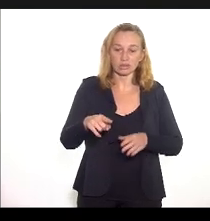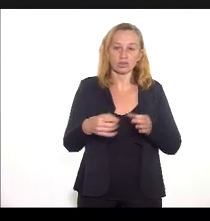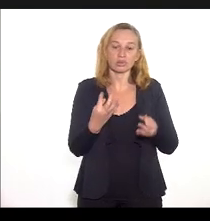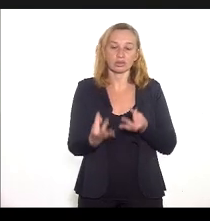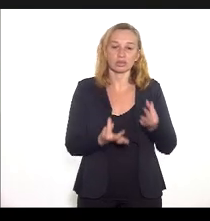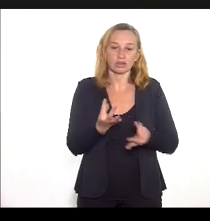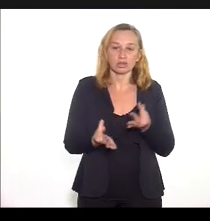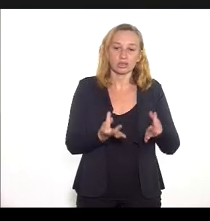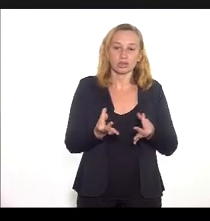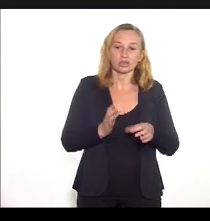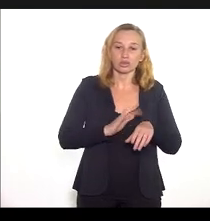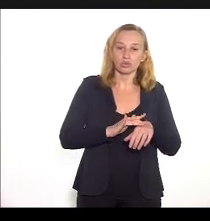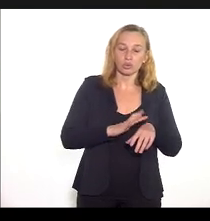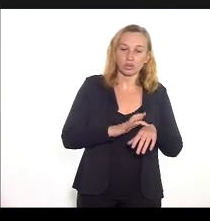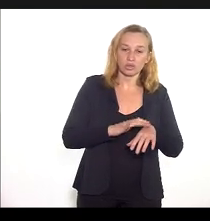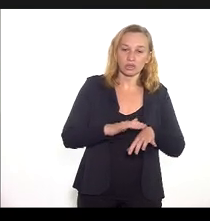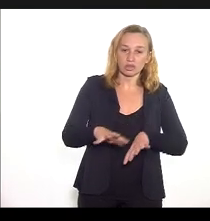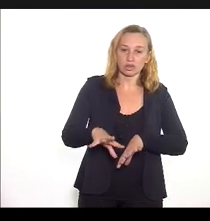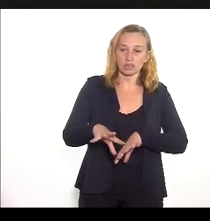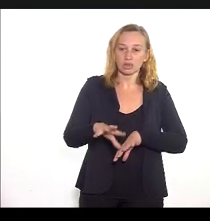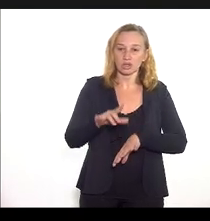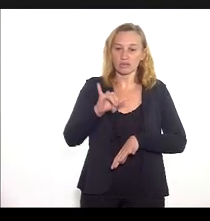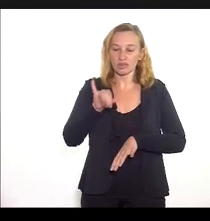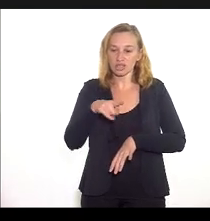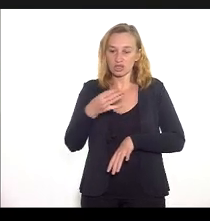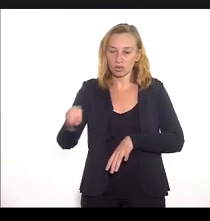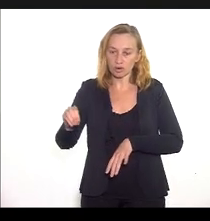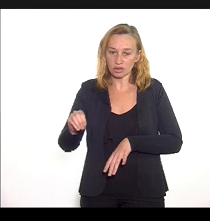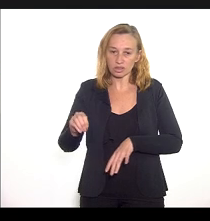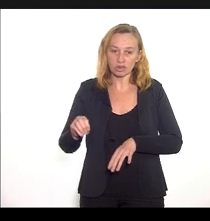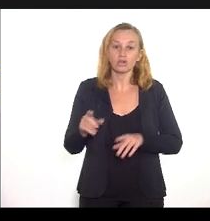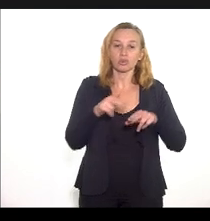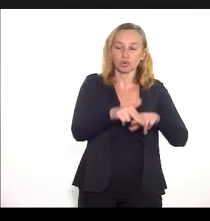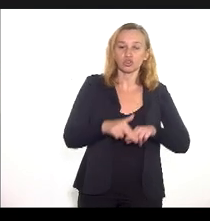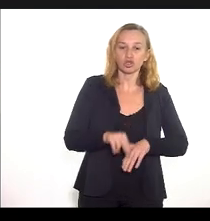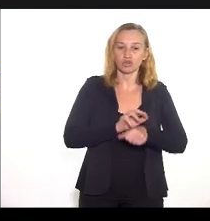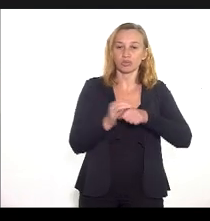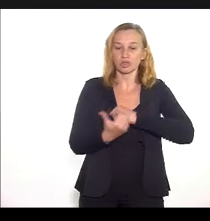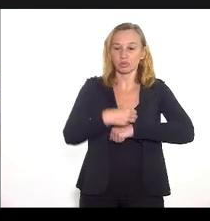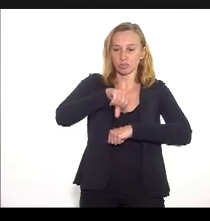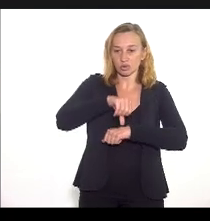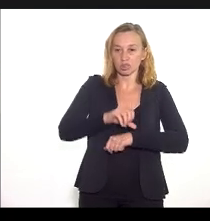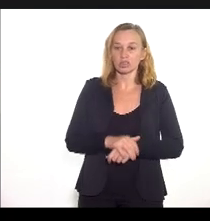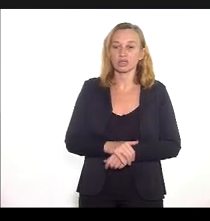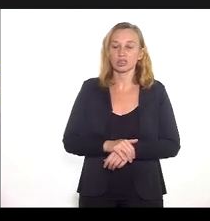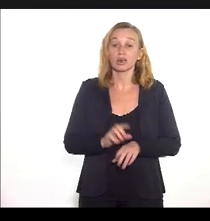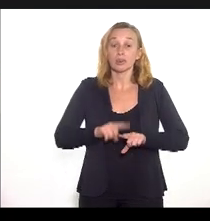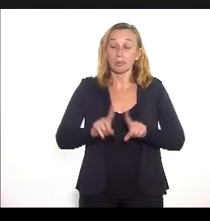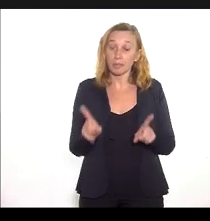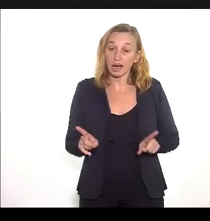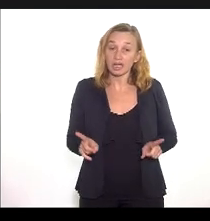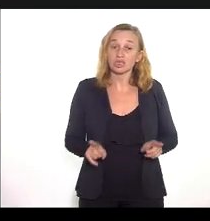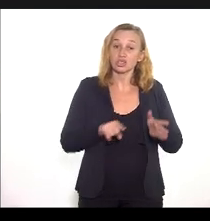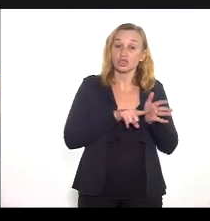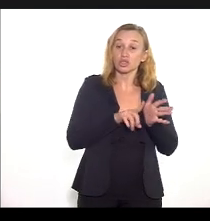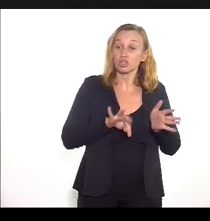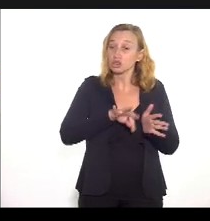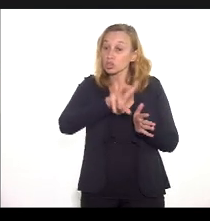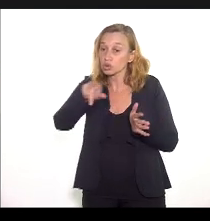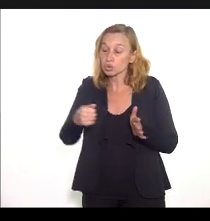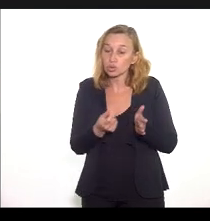doenças infecciosas em função da pandemia de COVID-19. Mas os tratamentos em todas as demais